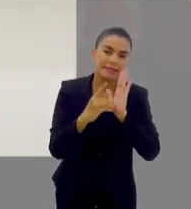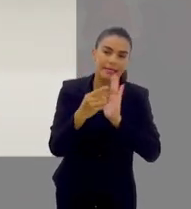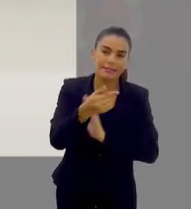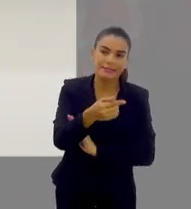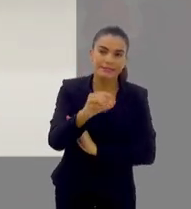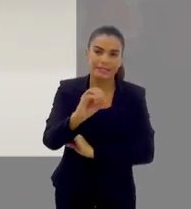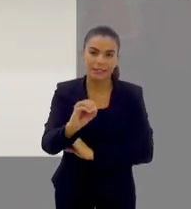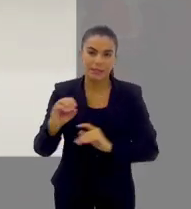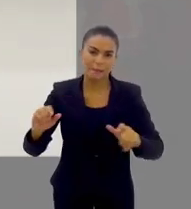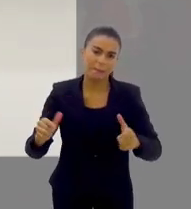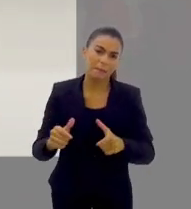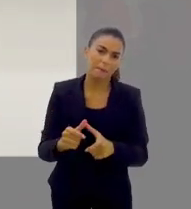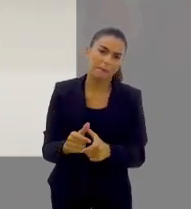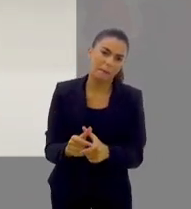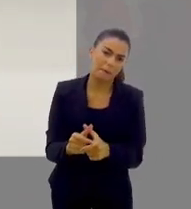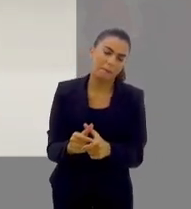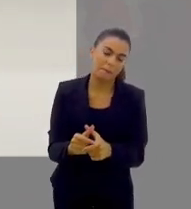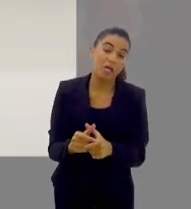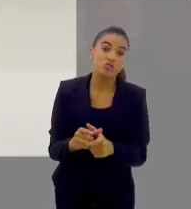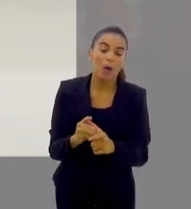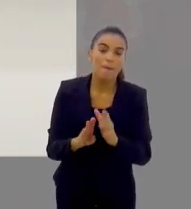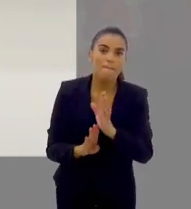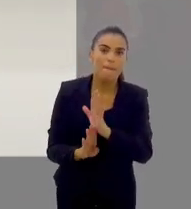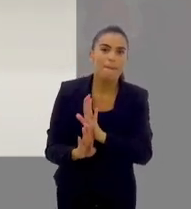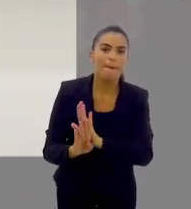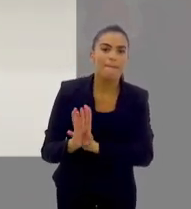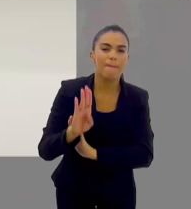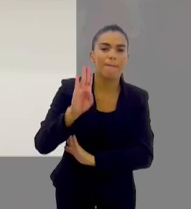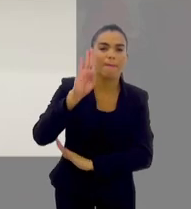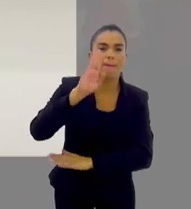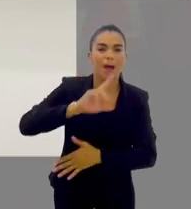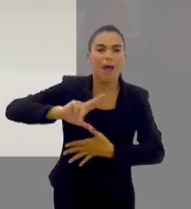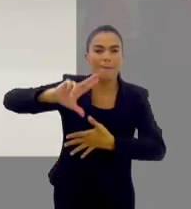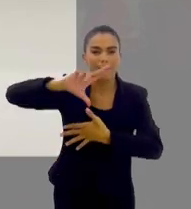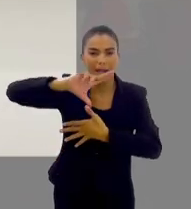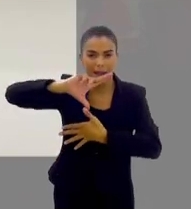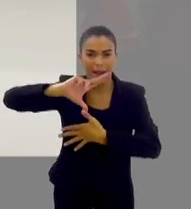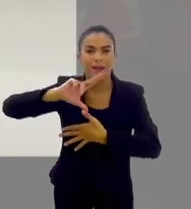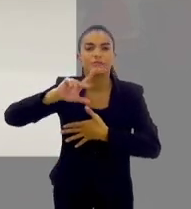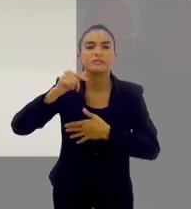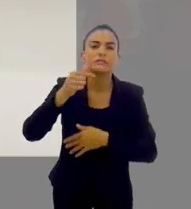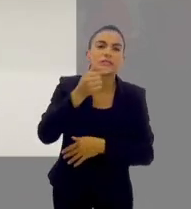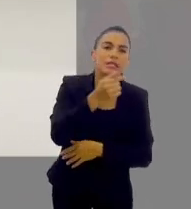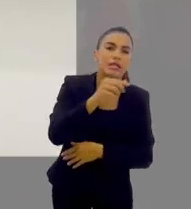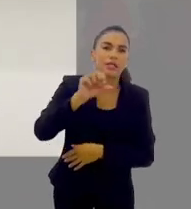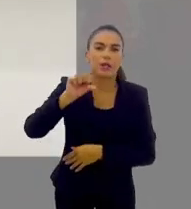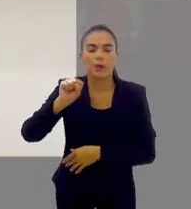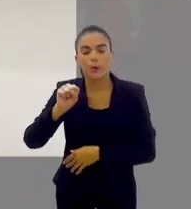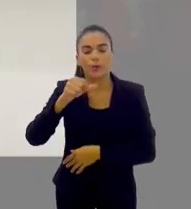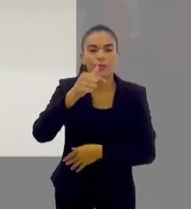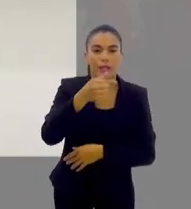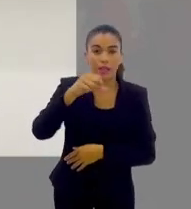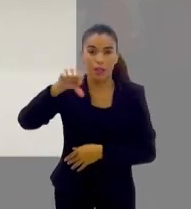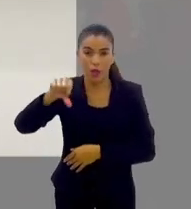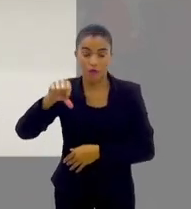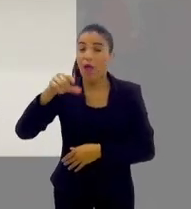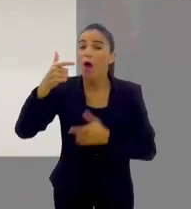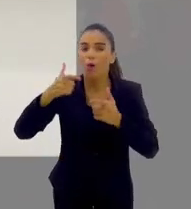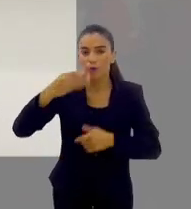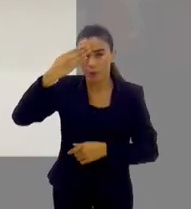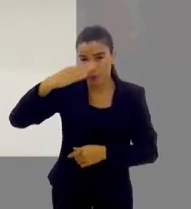década de 70, só voltando mesmo à América Latina em 78, 79, Cuba,